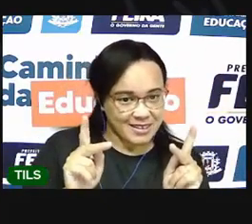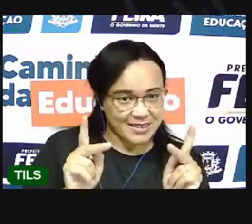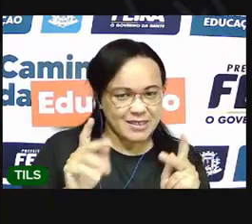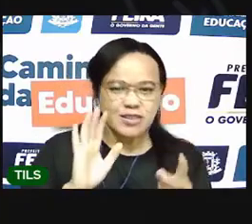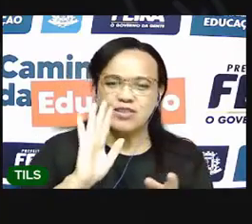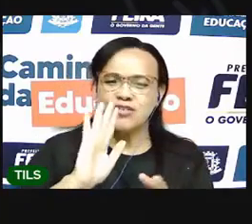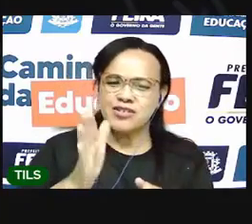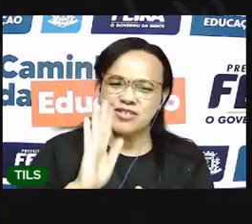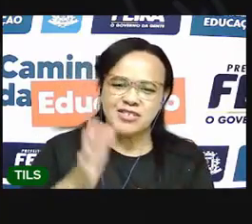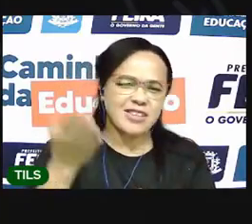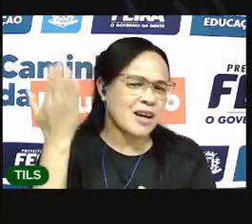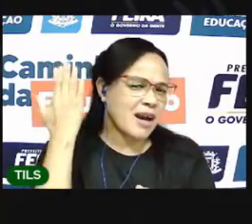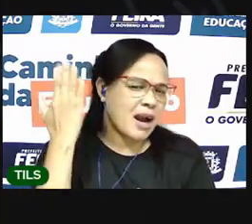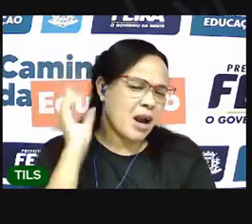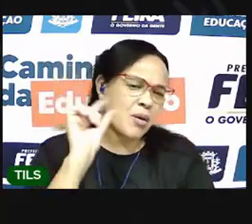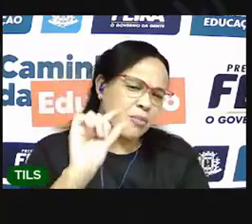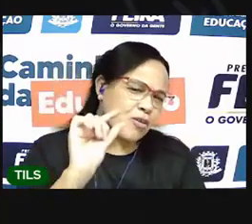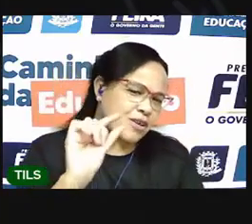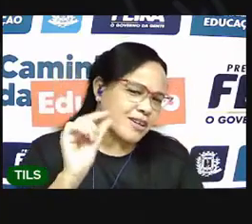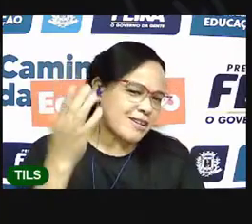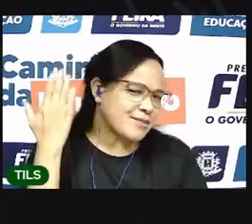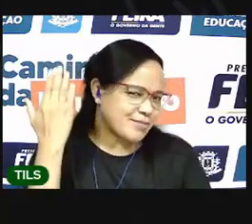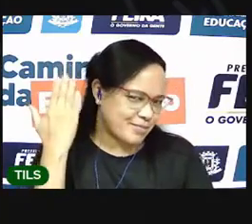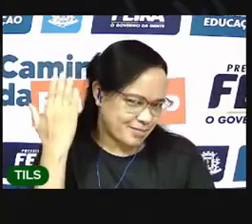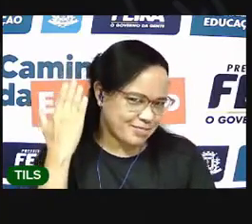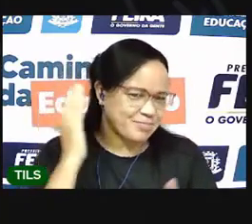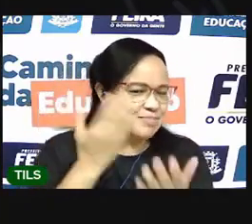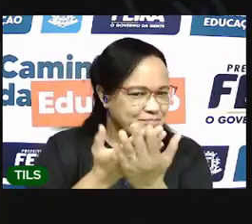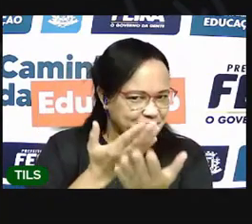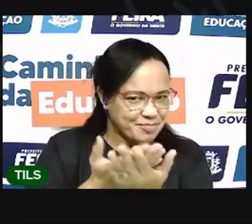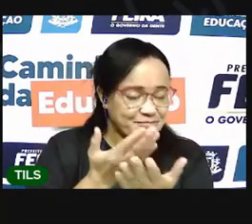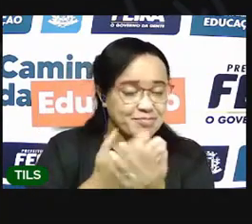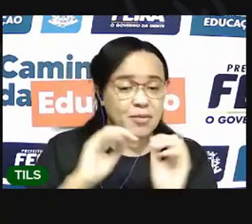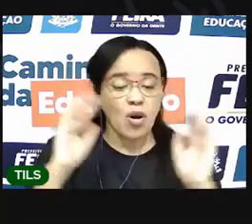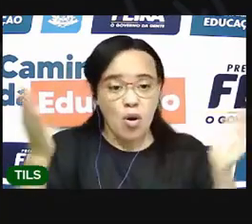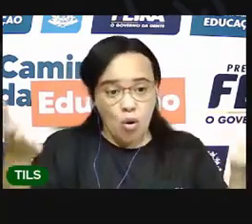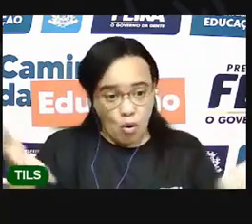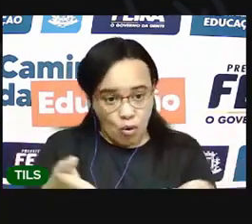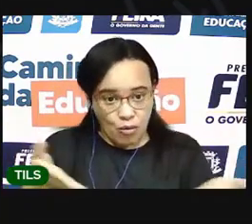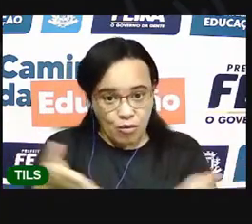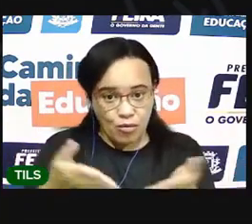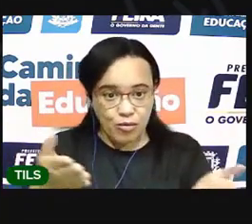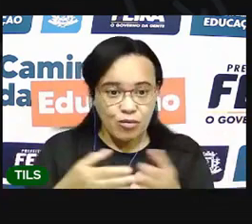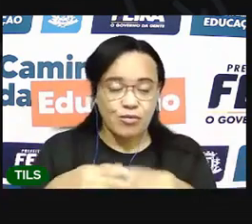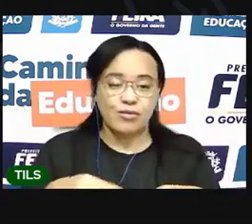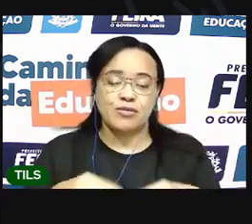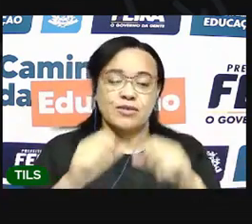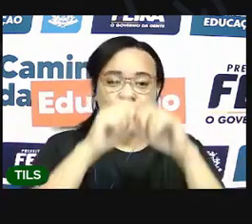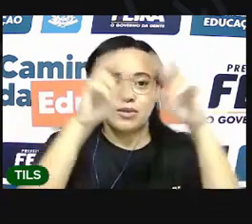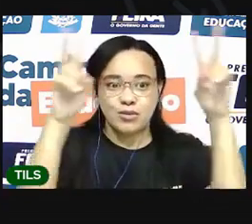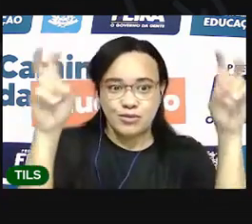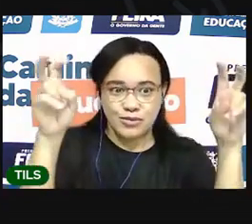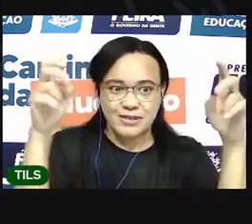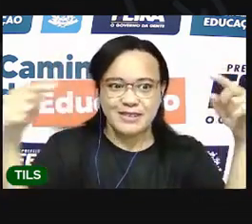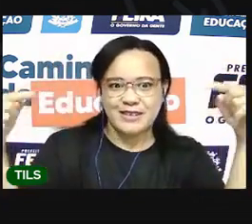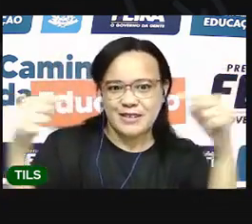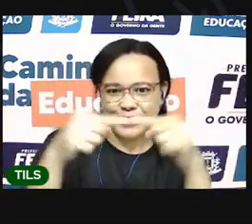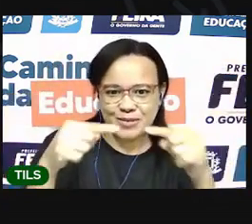um pouco desse assunto nas aulas anteriores. Hoje a gente vai falar sobre um assunto relacionado ao Dia do Índio,